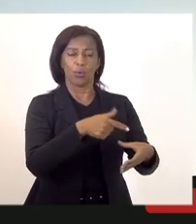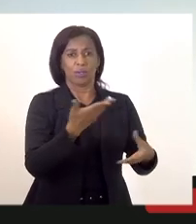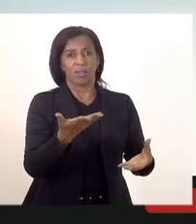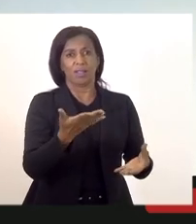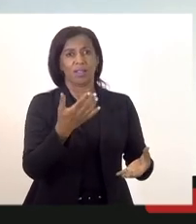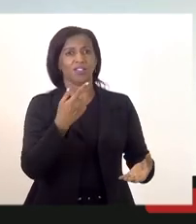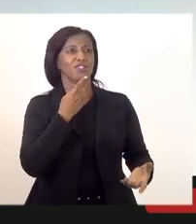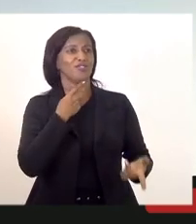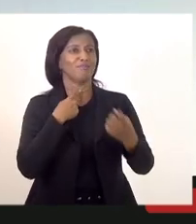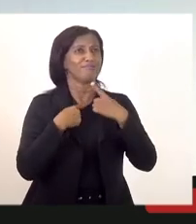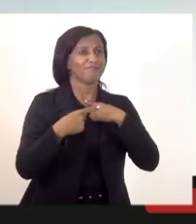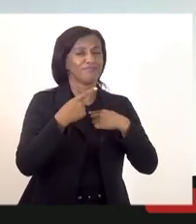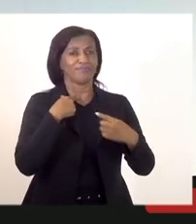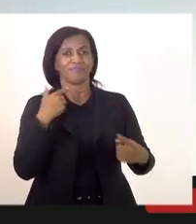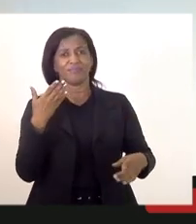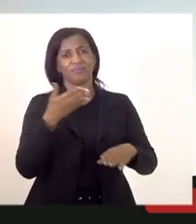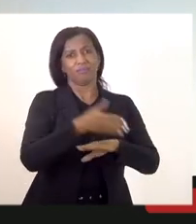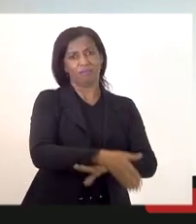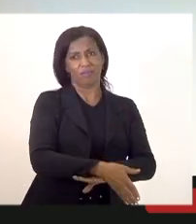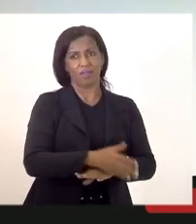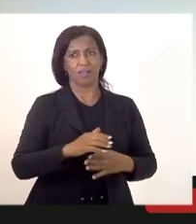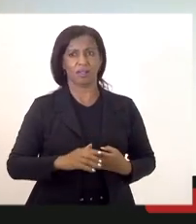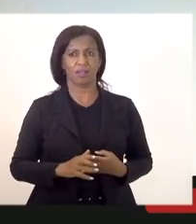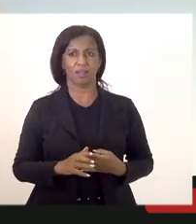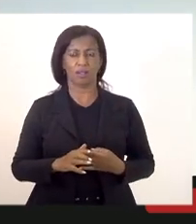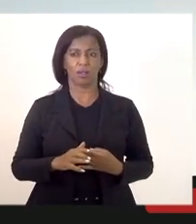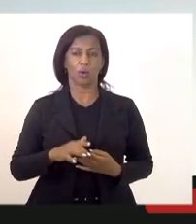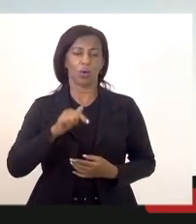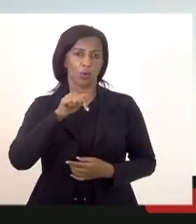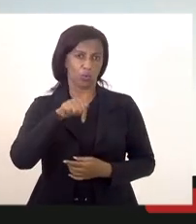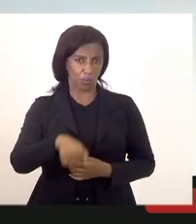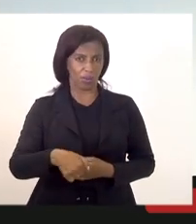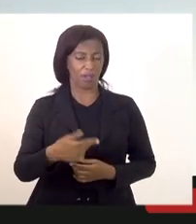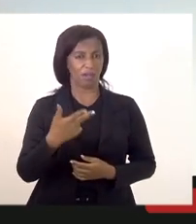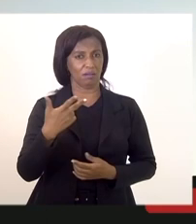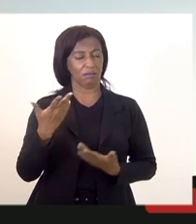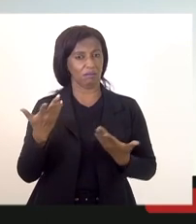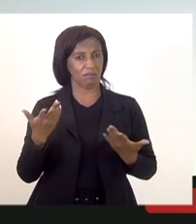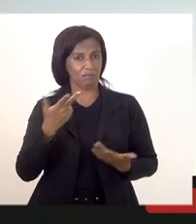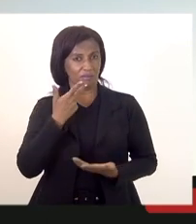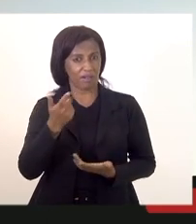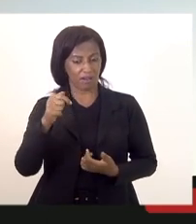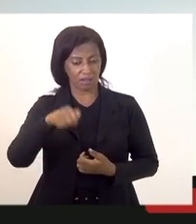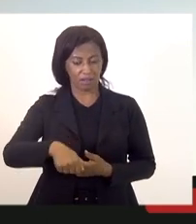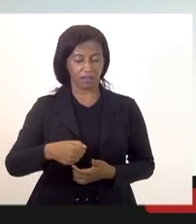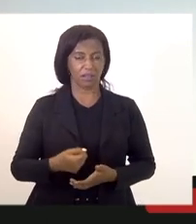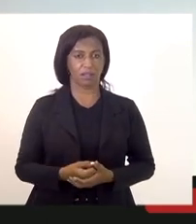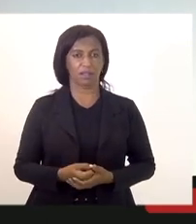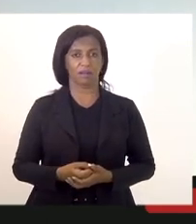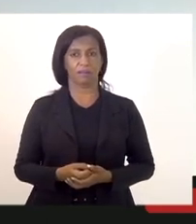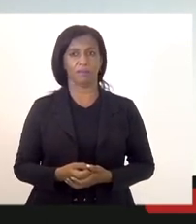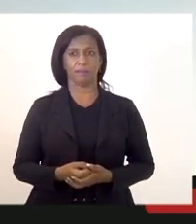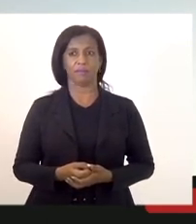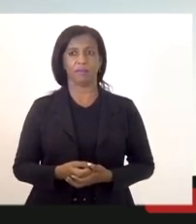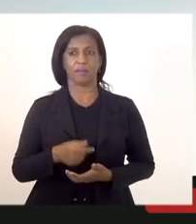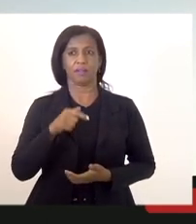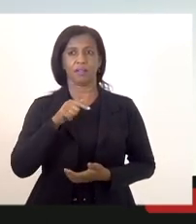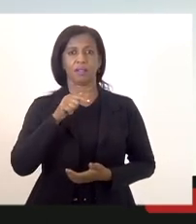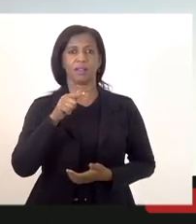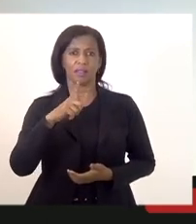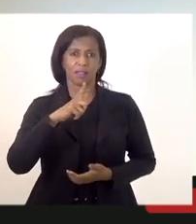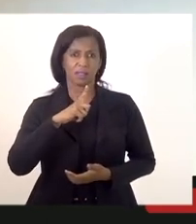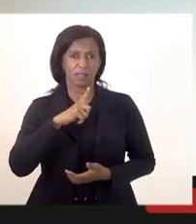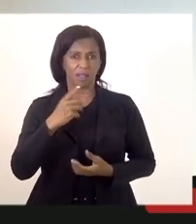eu acho que o que eu queria deixar aqui questionado que eu tenho em pauta seria se tem como